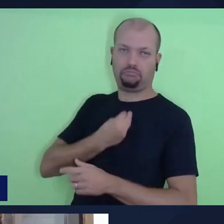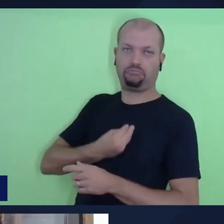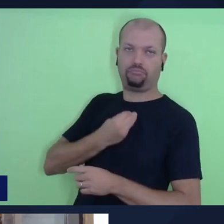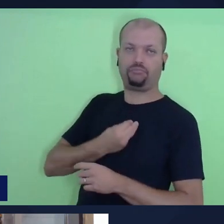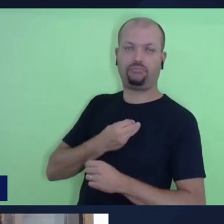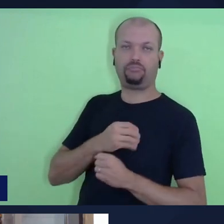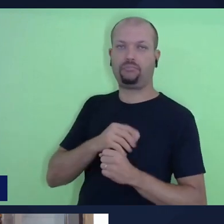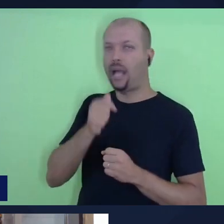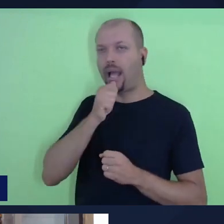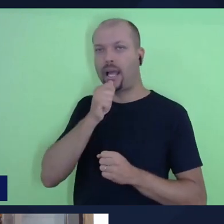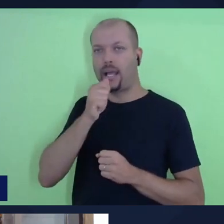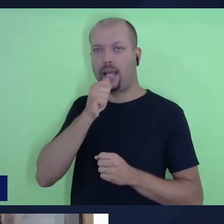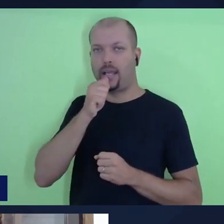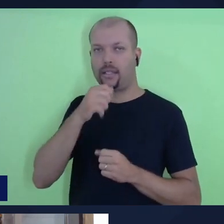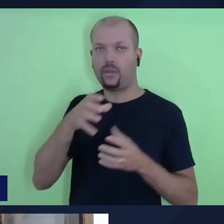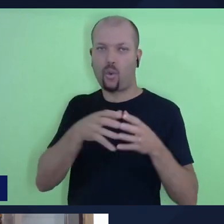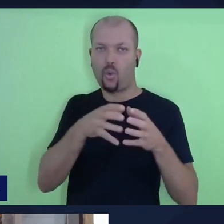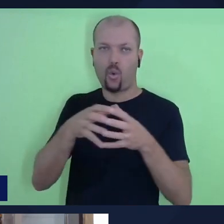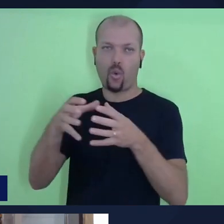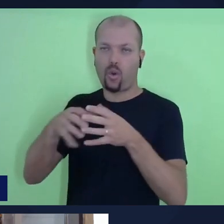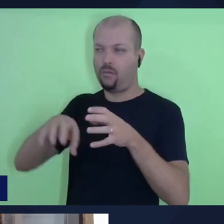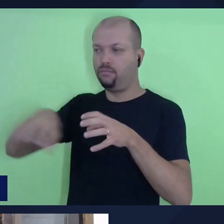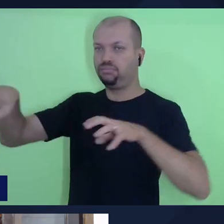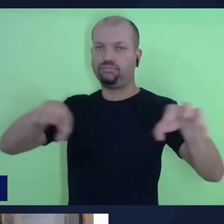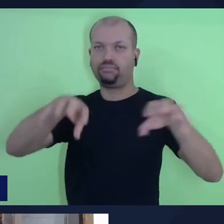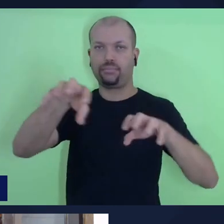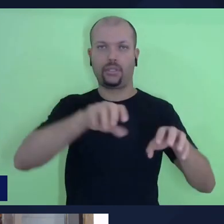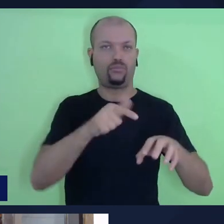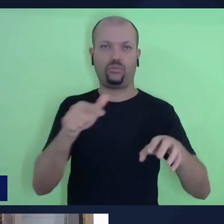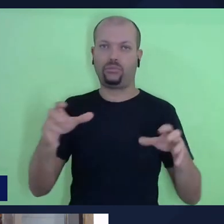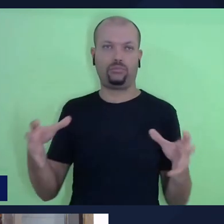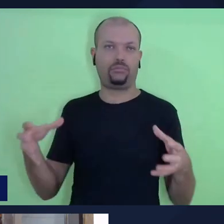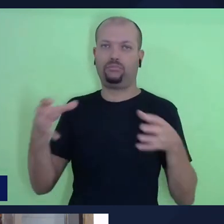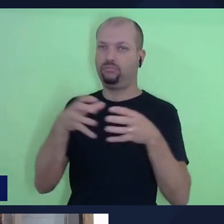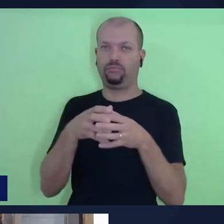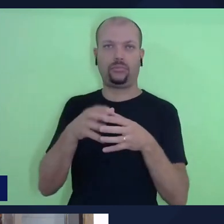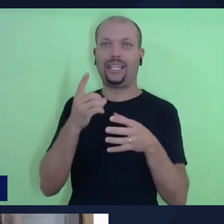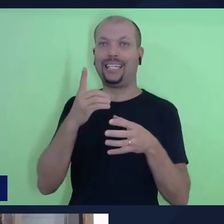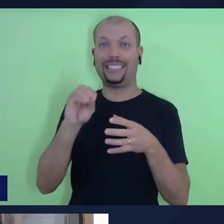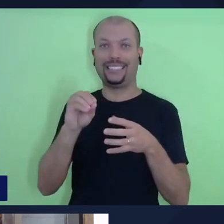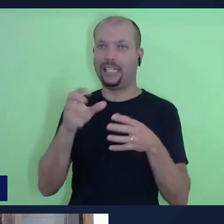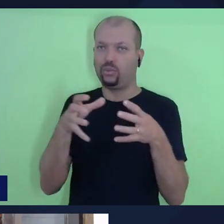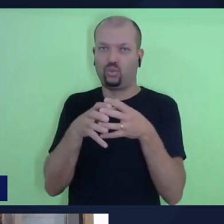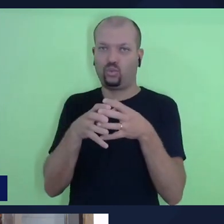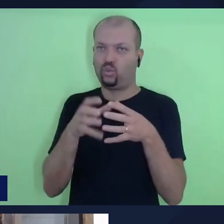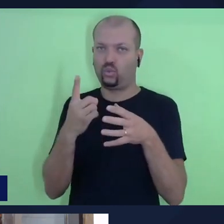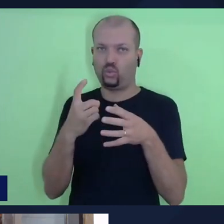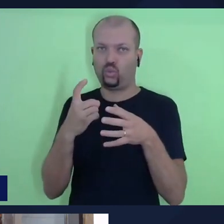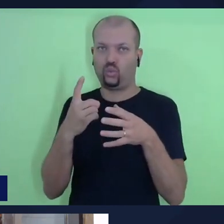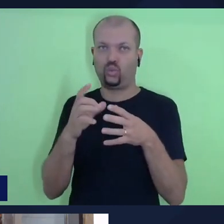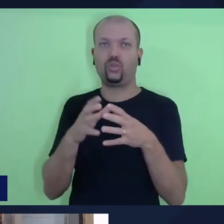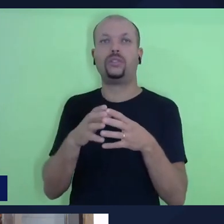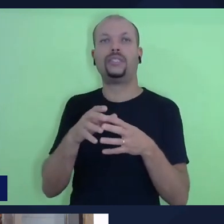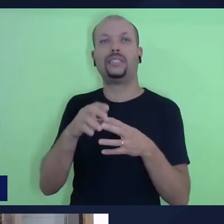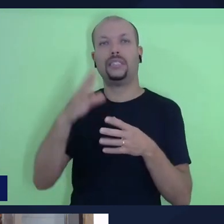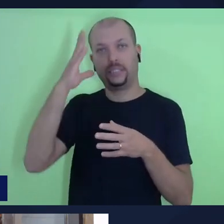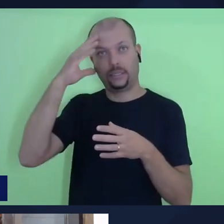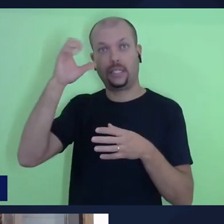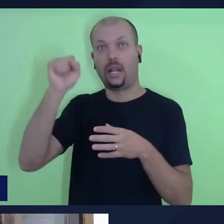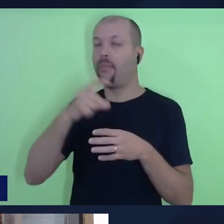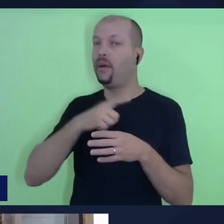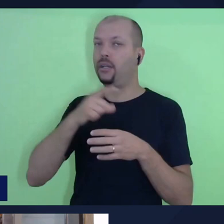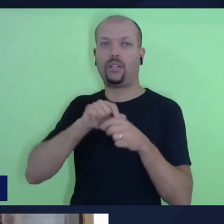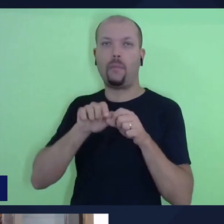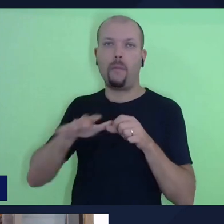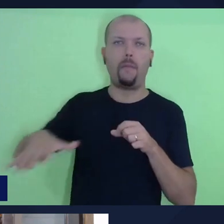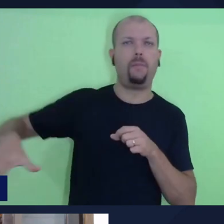ainda divididas, né? As dez tribos, Salomão é aquele que tem o maior território, né?